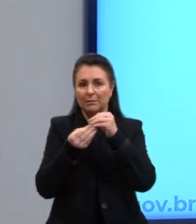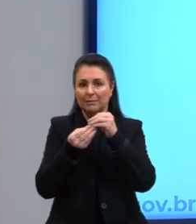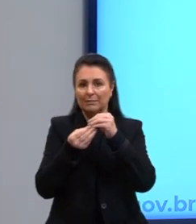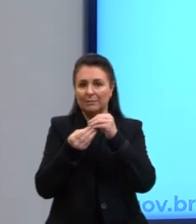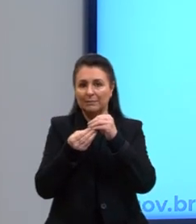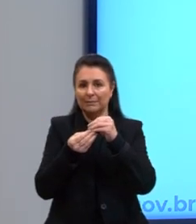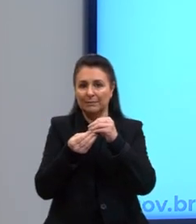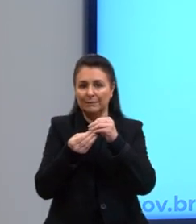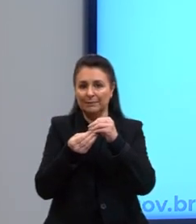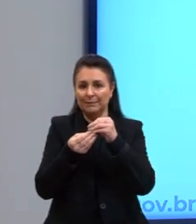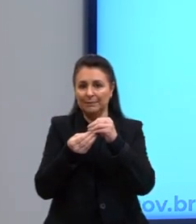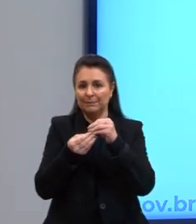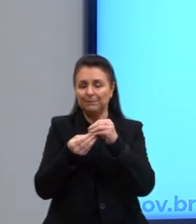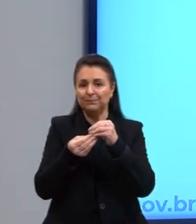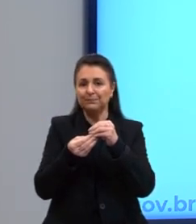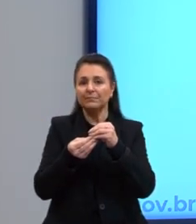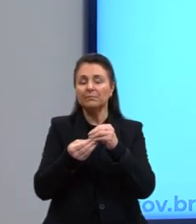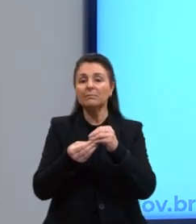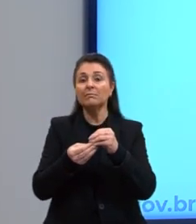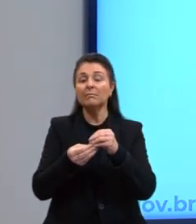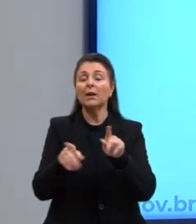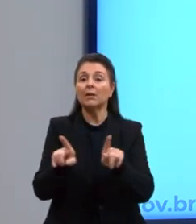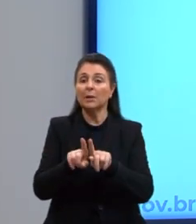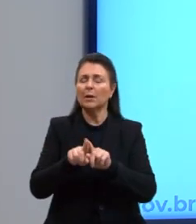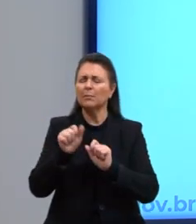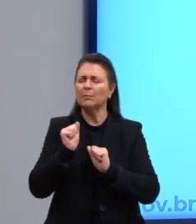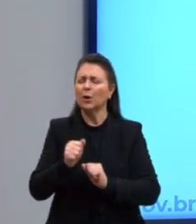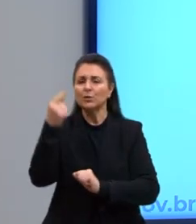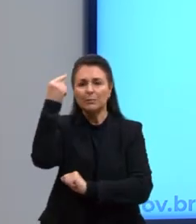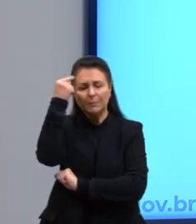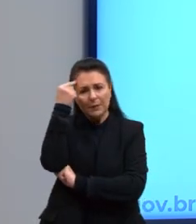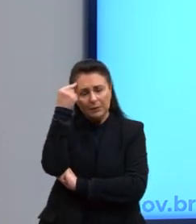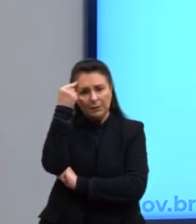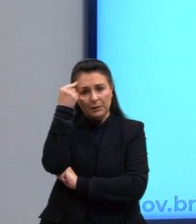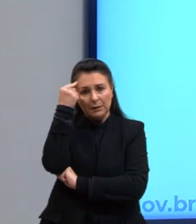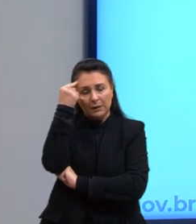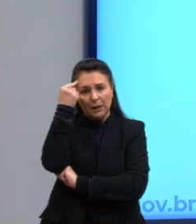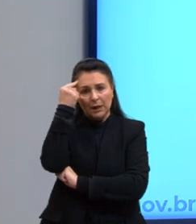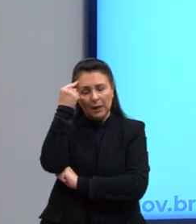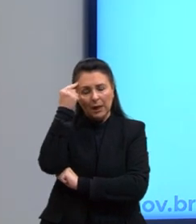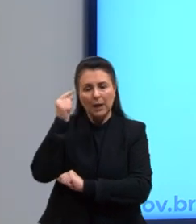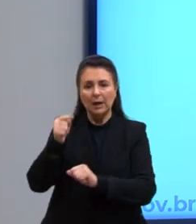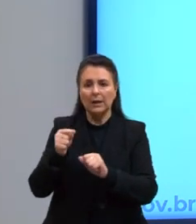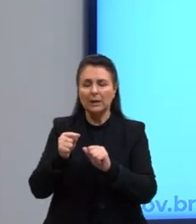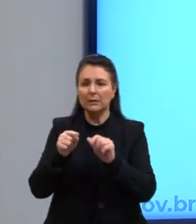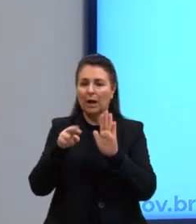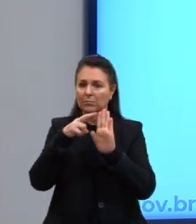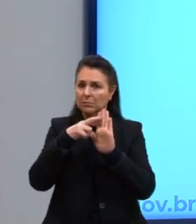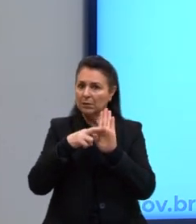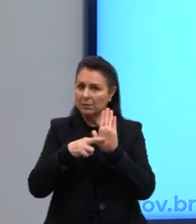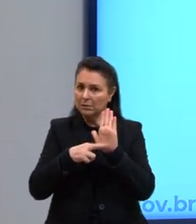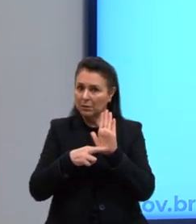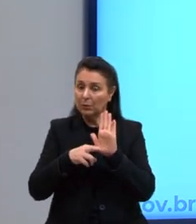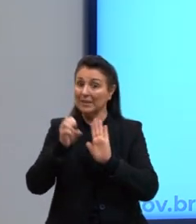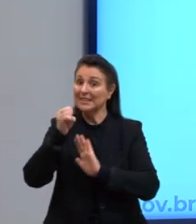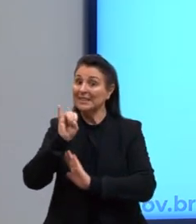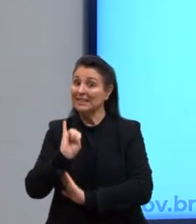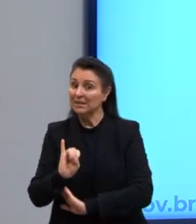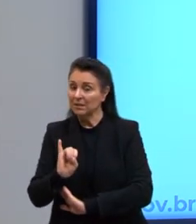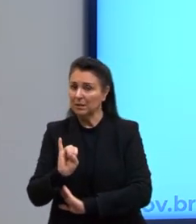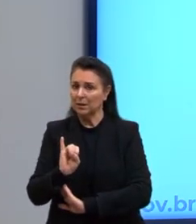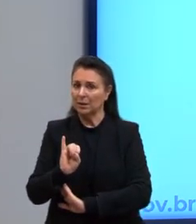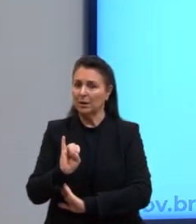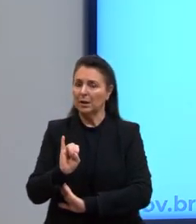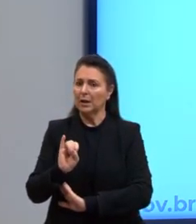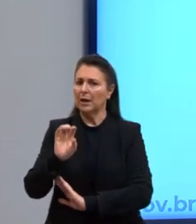E aqui a gente também pode pensar nessa mesma relação. Se aqui ele